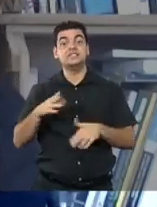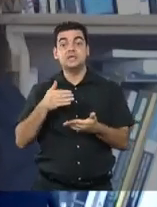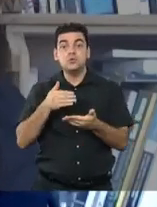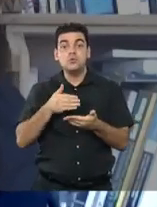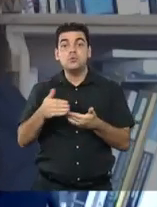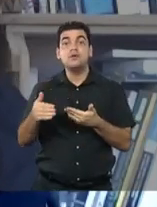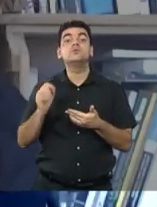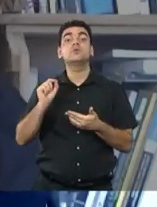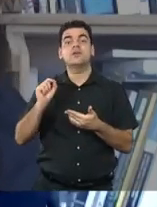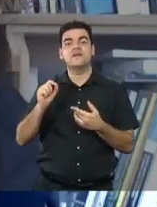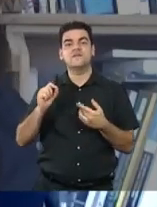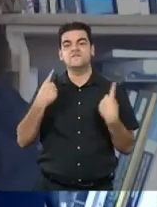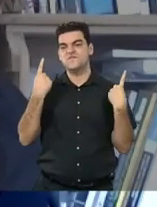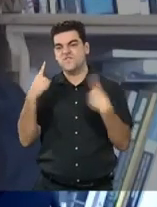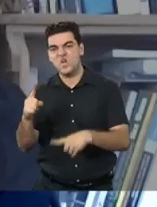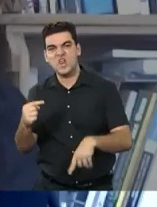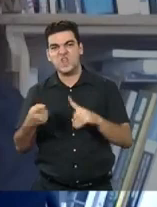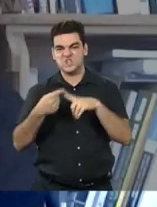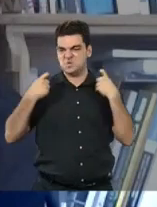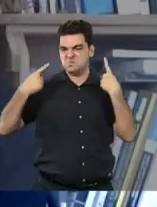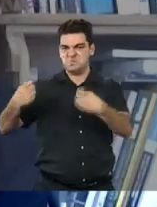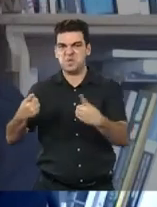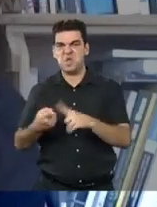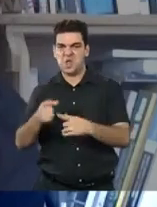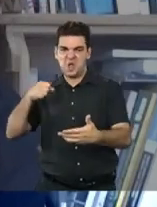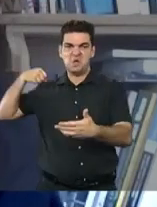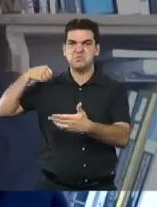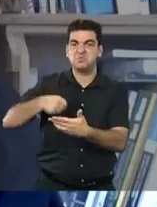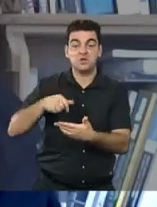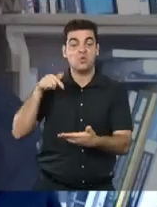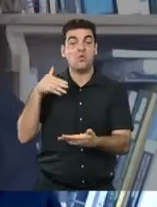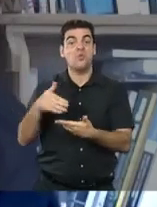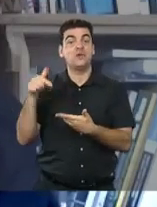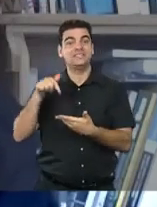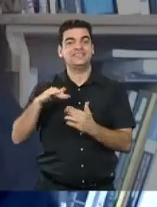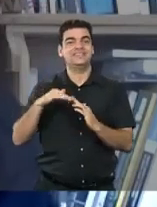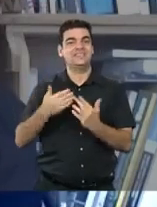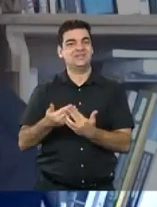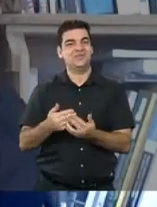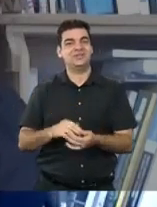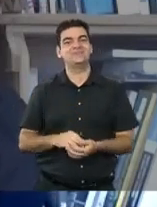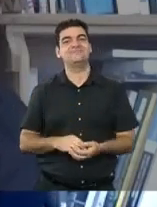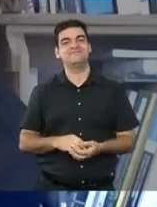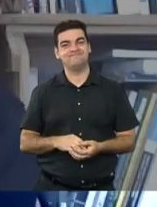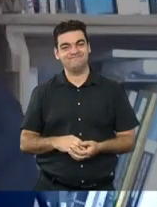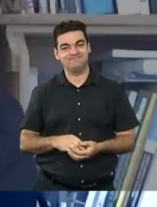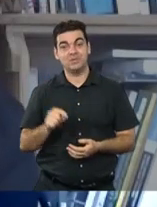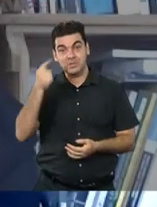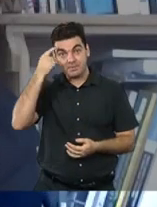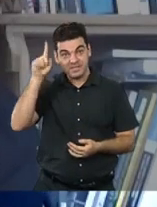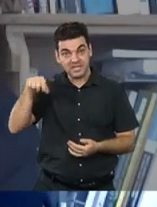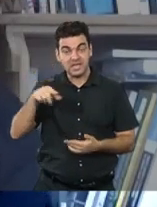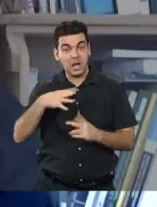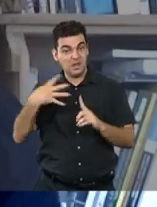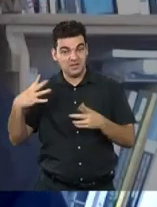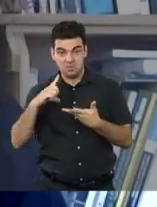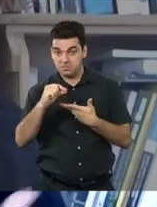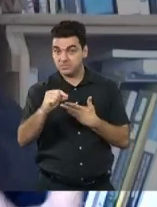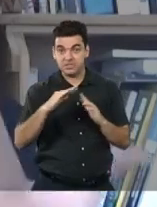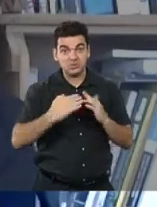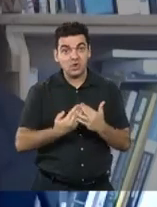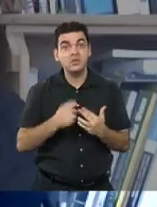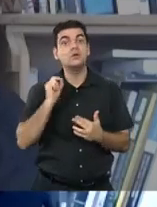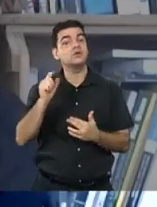estado de reprodução de violência, de ódio, de intolerância. Então, nós falamos que não existe evasão escolar para travestis e transexuais.